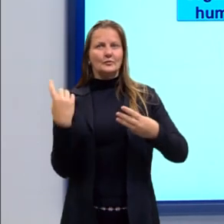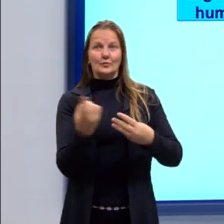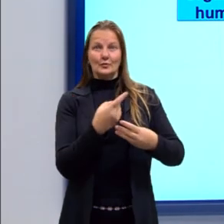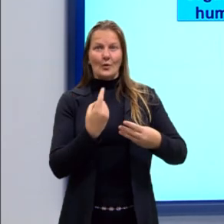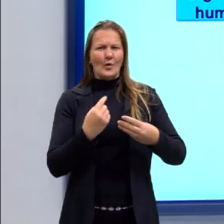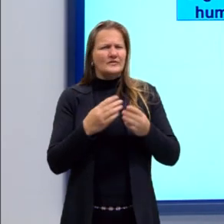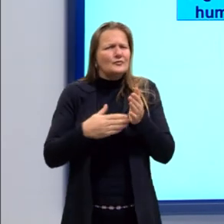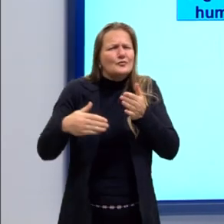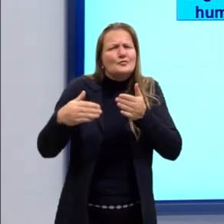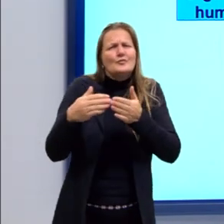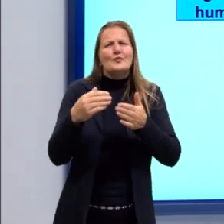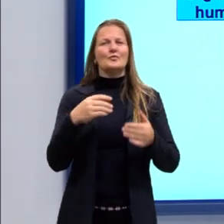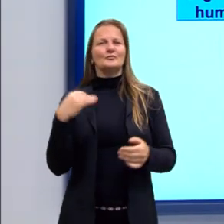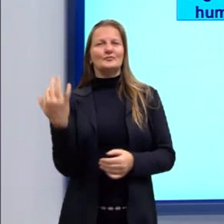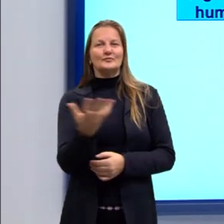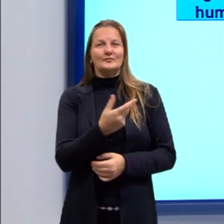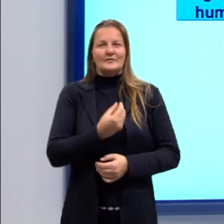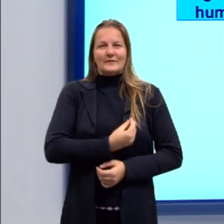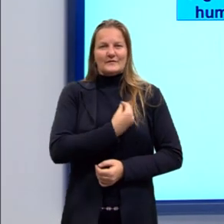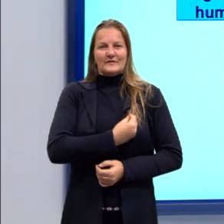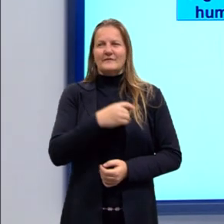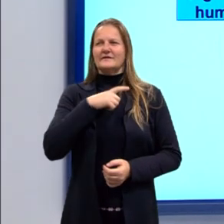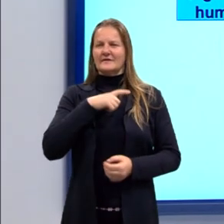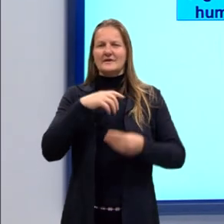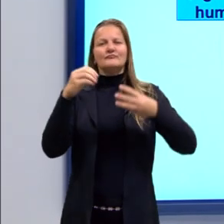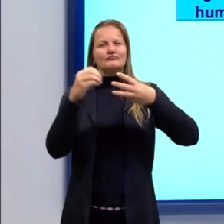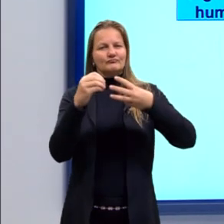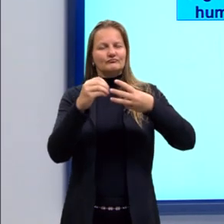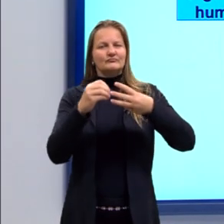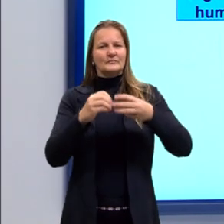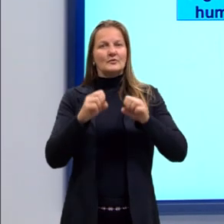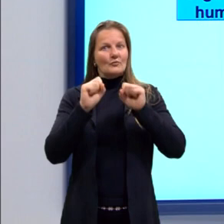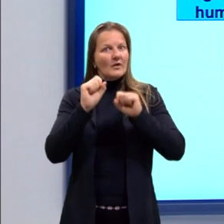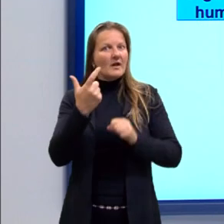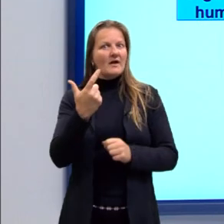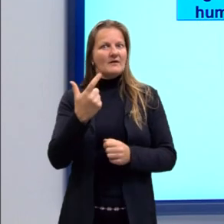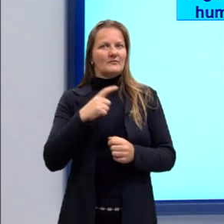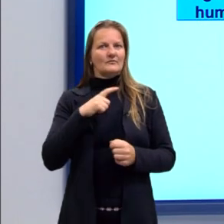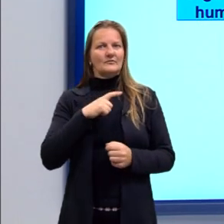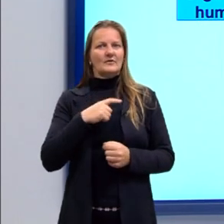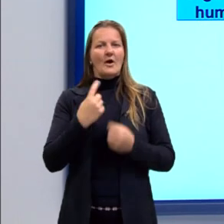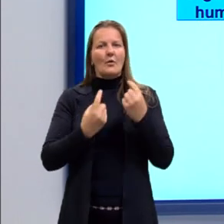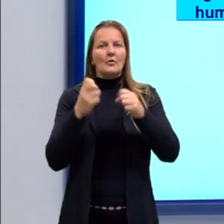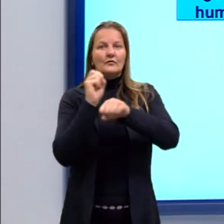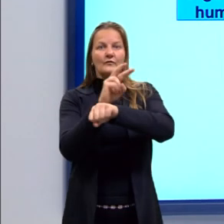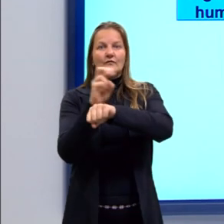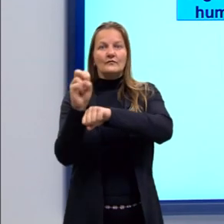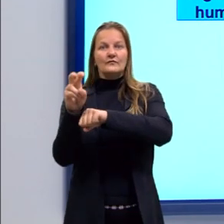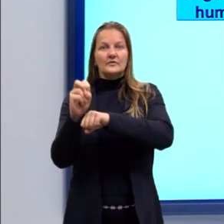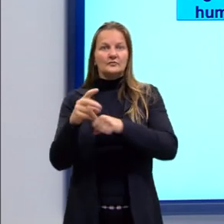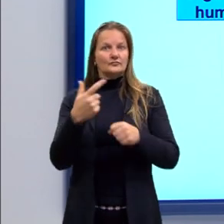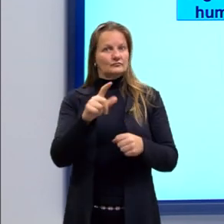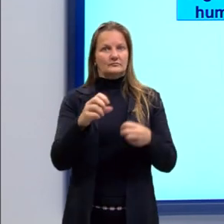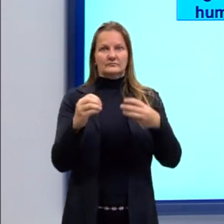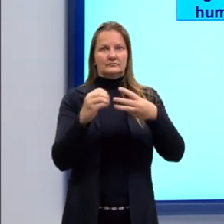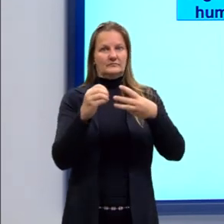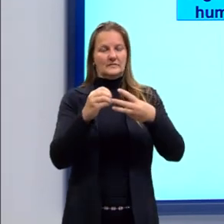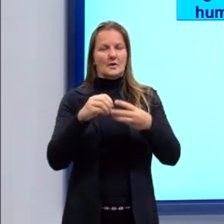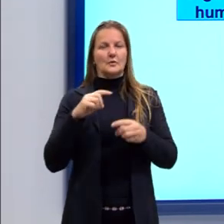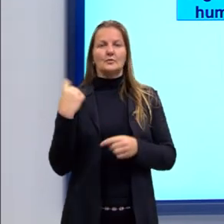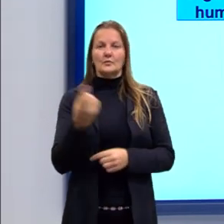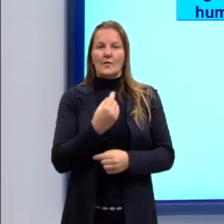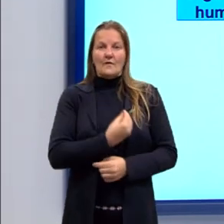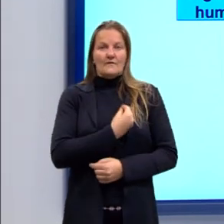vivos todos, eles são formados de células, claro, com exceção dos vírus, mas todos os seres vivos são